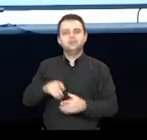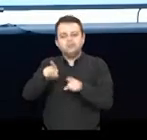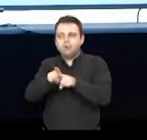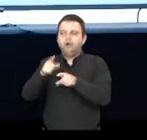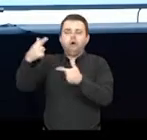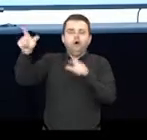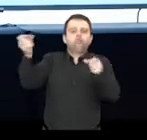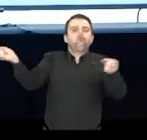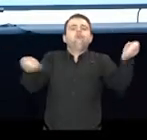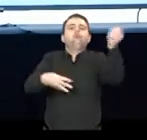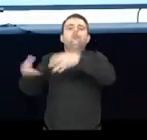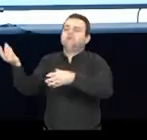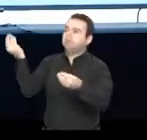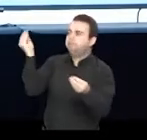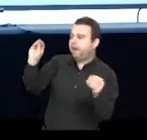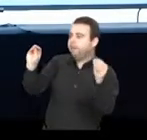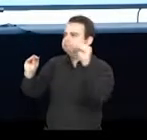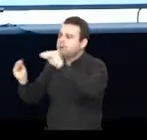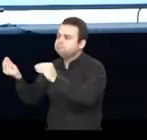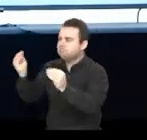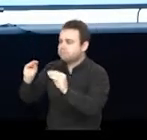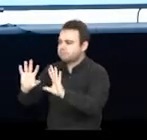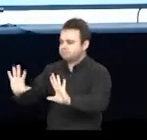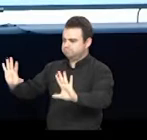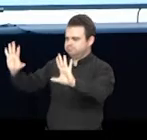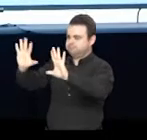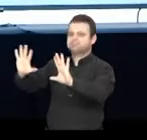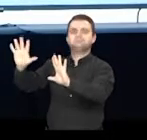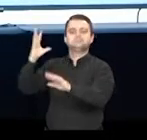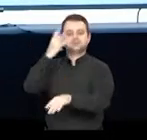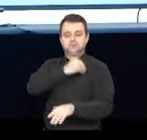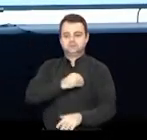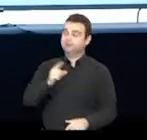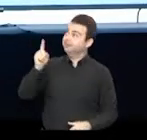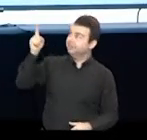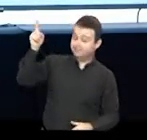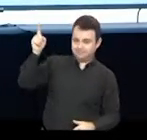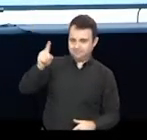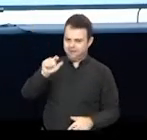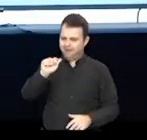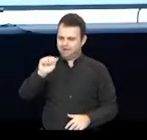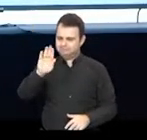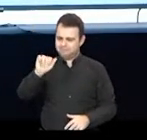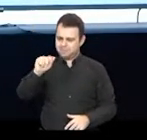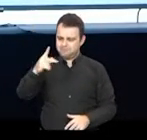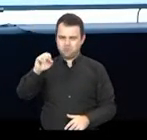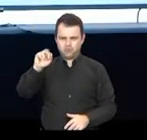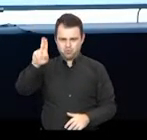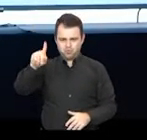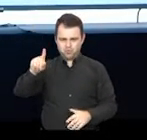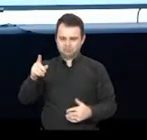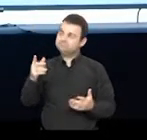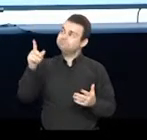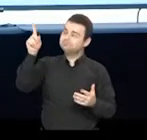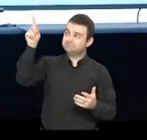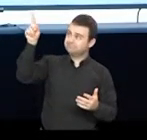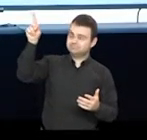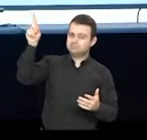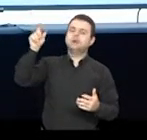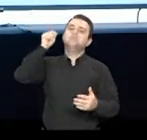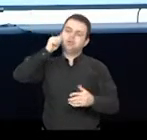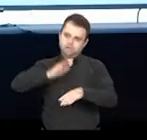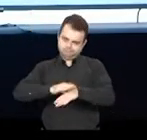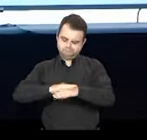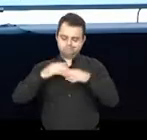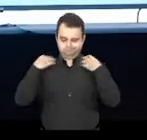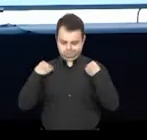inserindo novos elementos na forma. A mesma coisa com o abapuru. Eu tenho aqui a pintura modernista